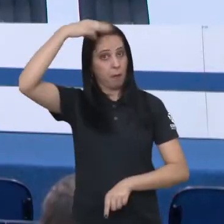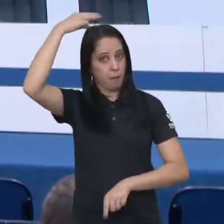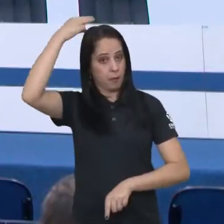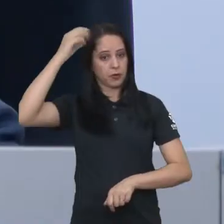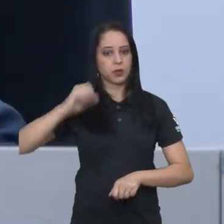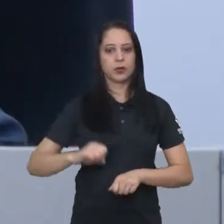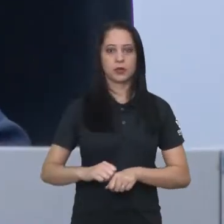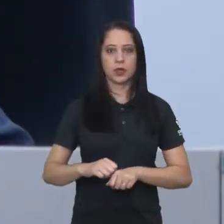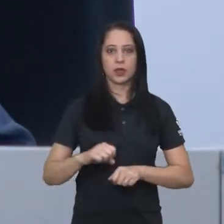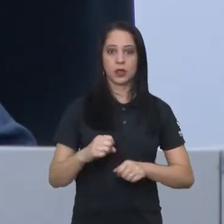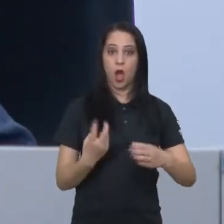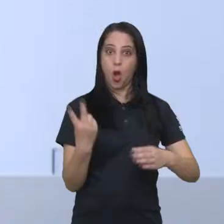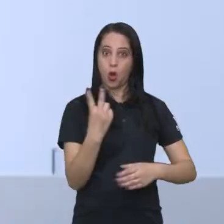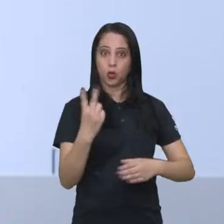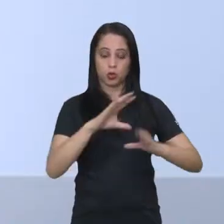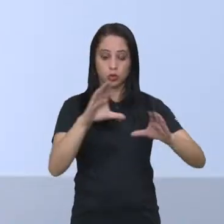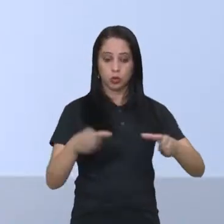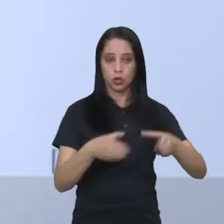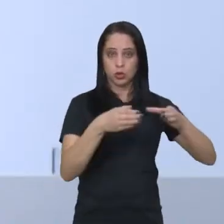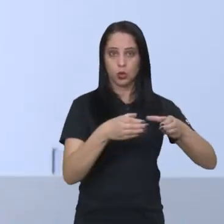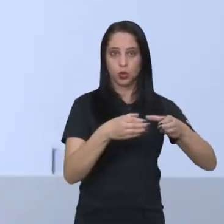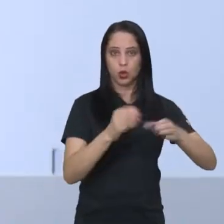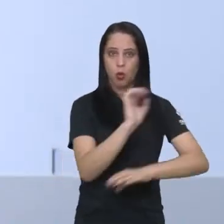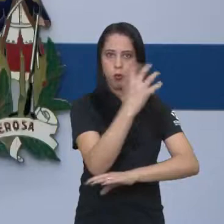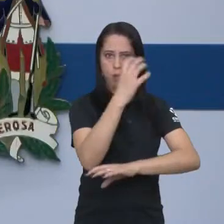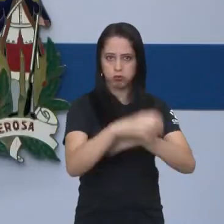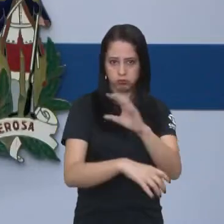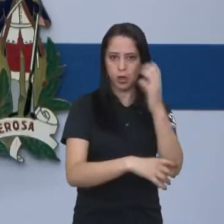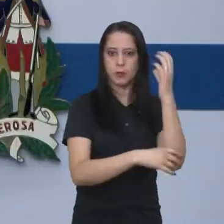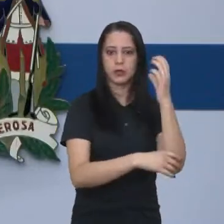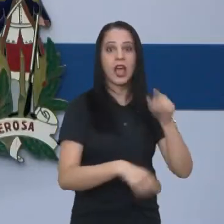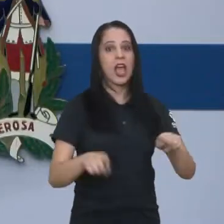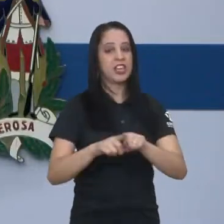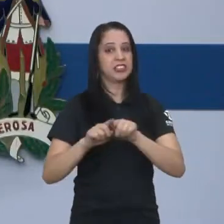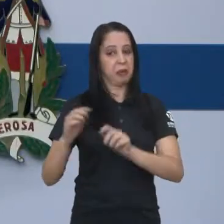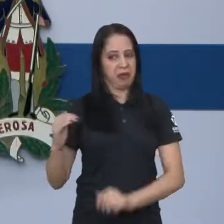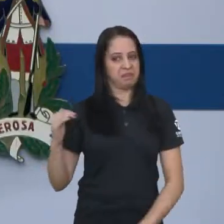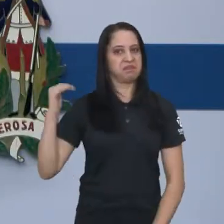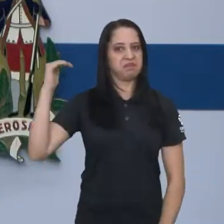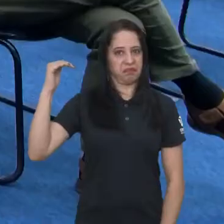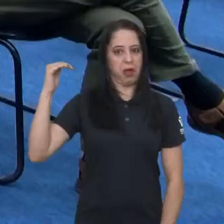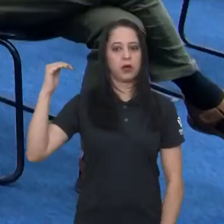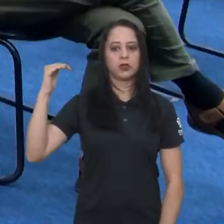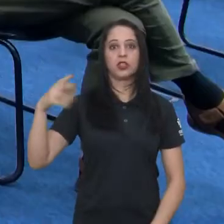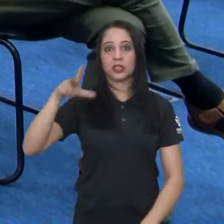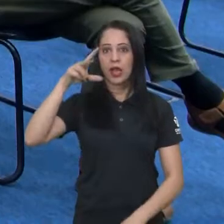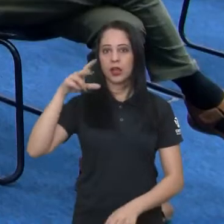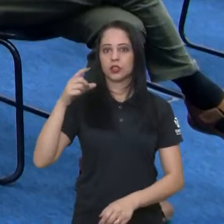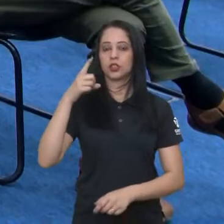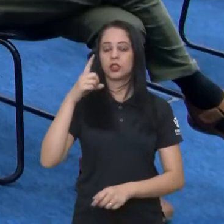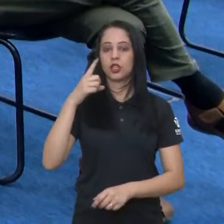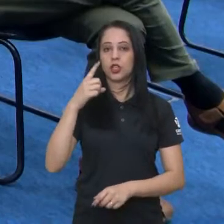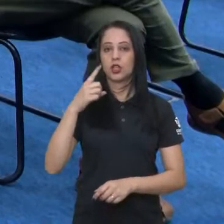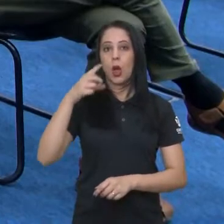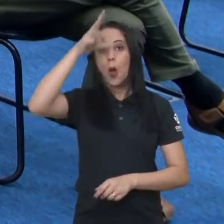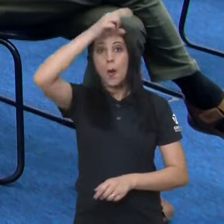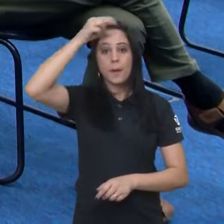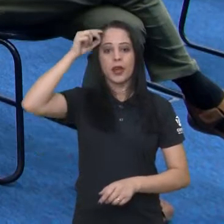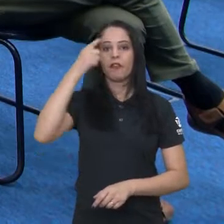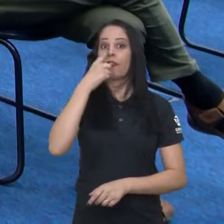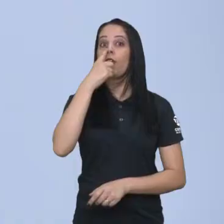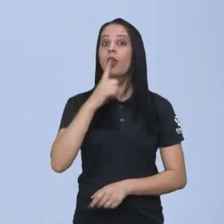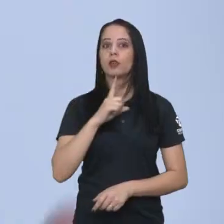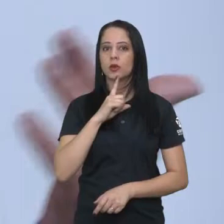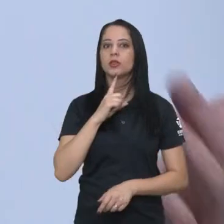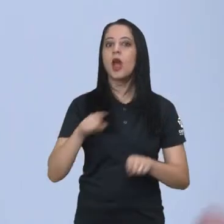evento os vereadores Amélia Naomi e Milton Vieira Filho, membros da Comissão de Meio Ambiente, além de autoridades e especialistas